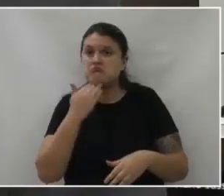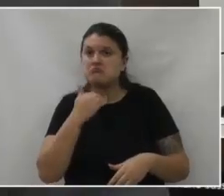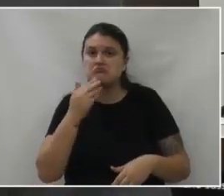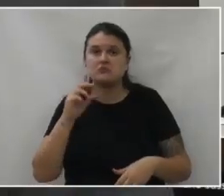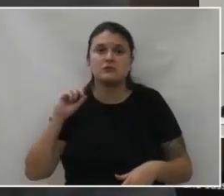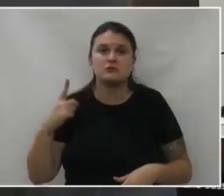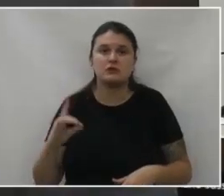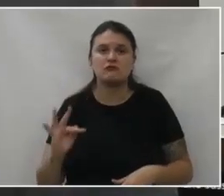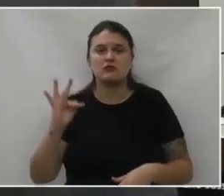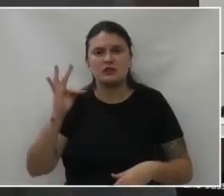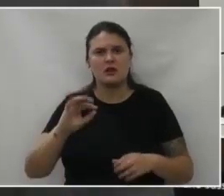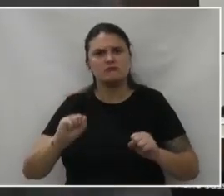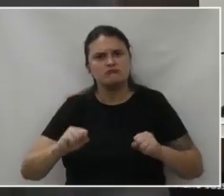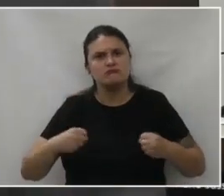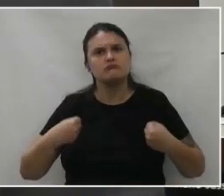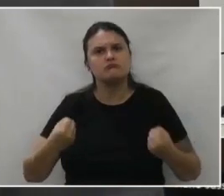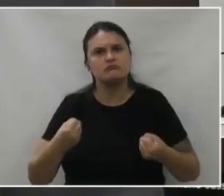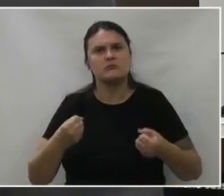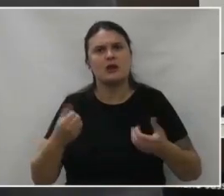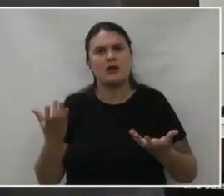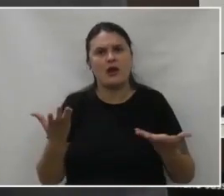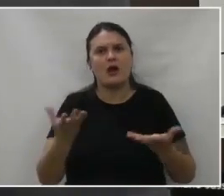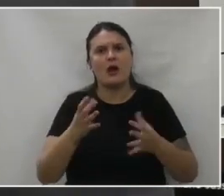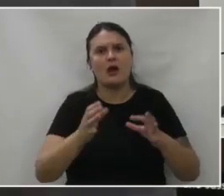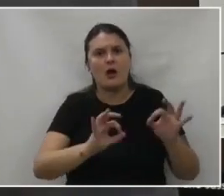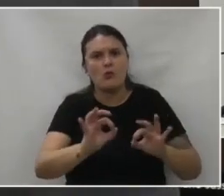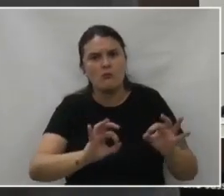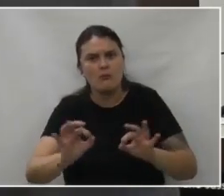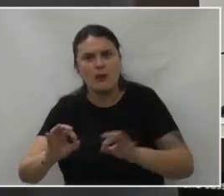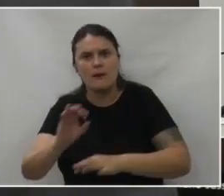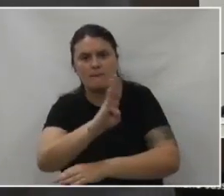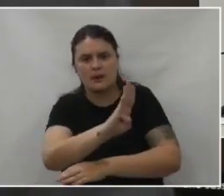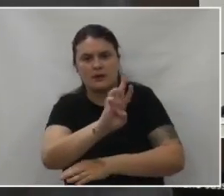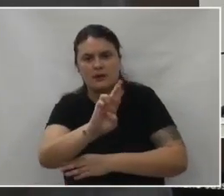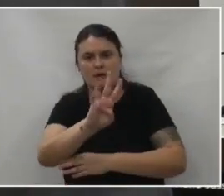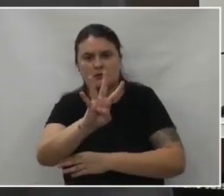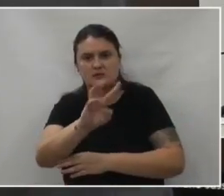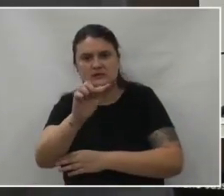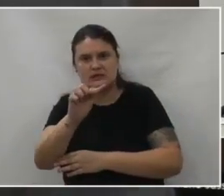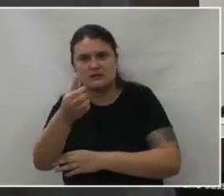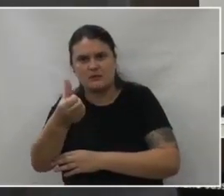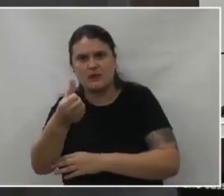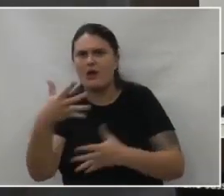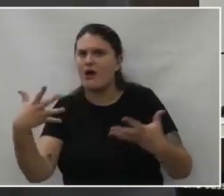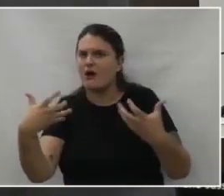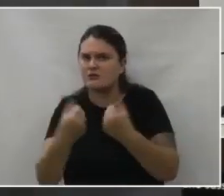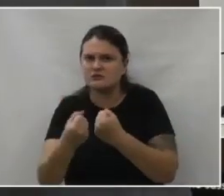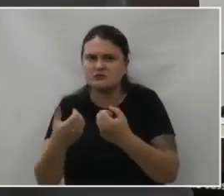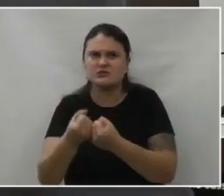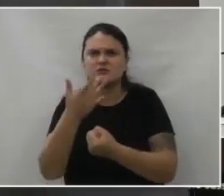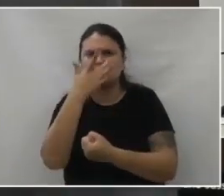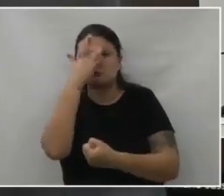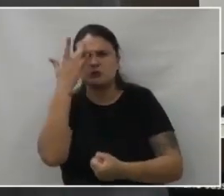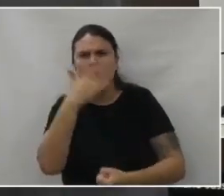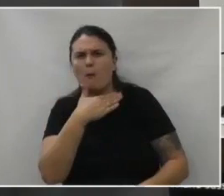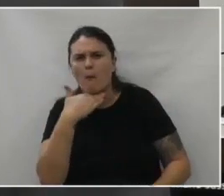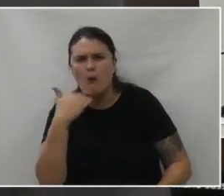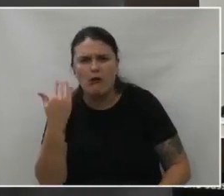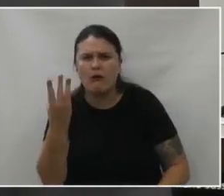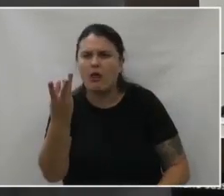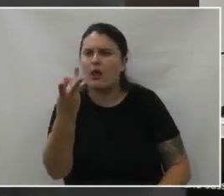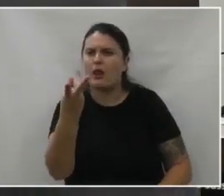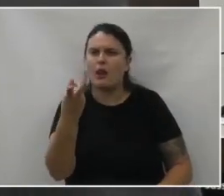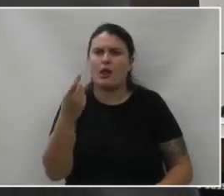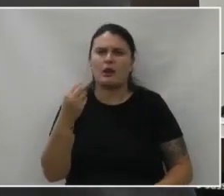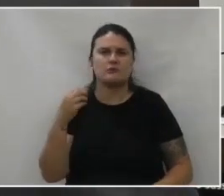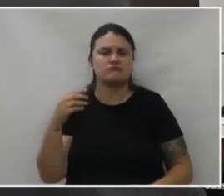federal vestiu a camisa 476, está a vergonha que está aí, o número de mortes, acidentes, enfim, o prejuízo